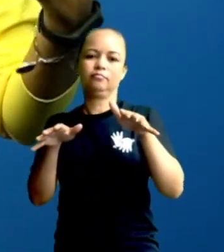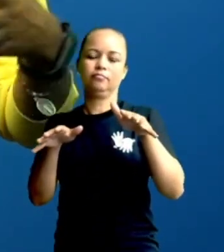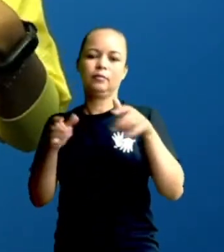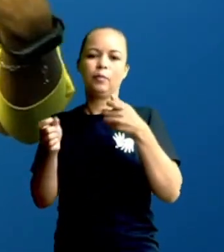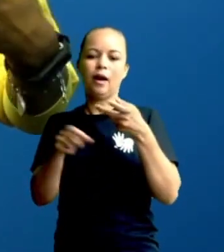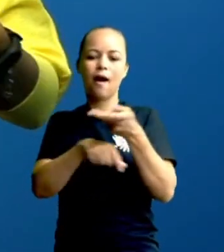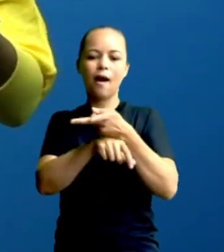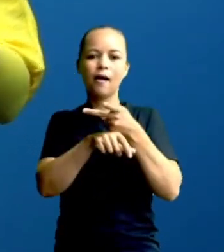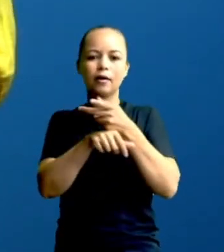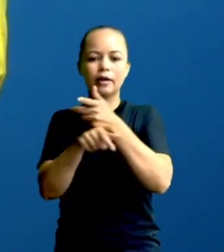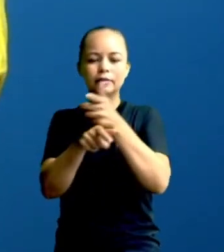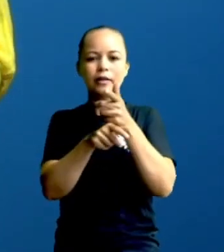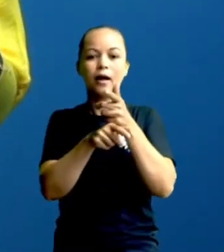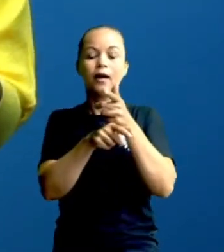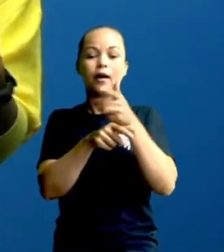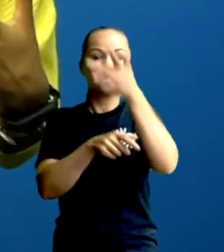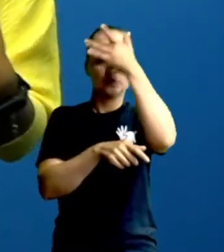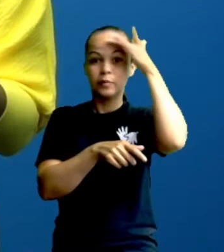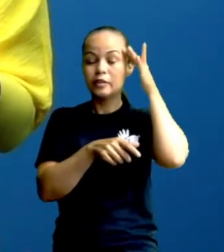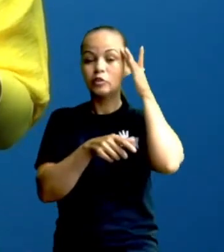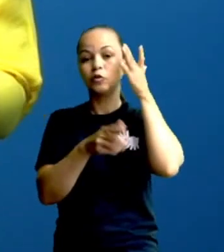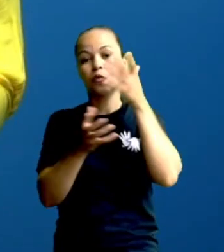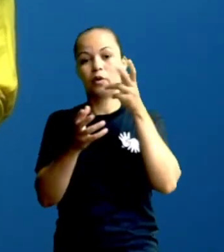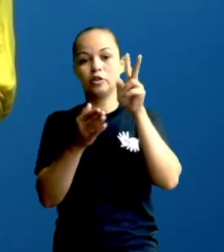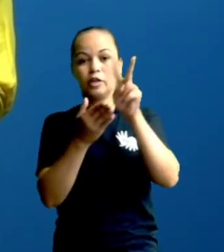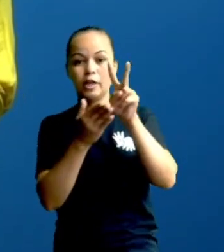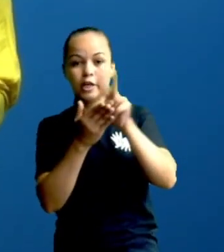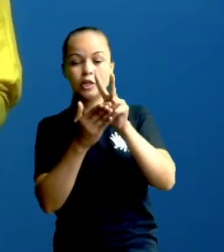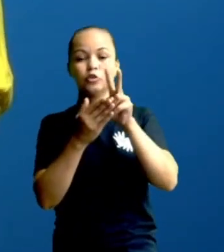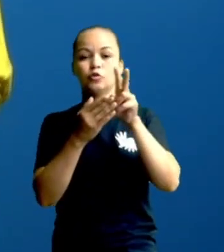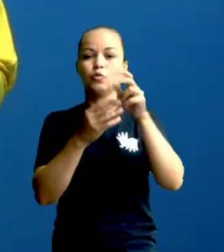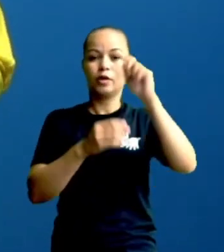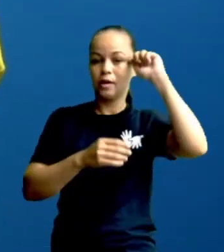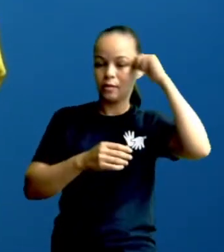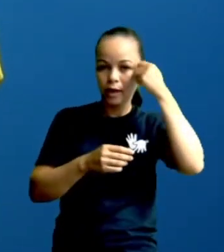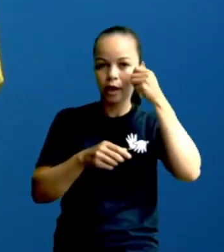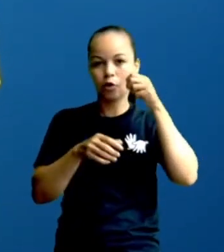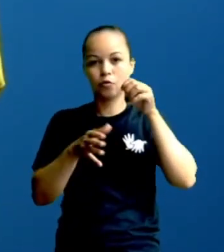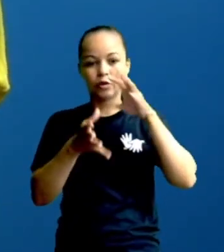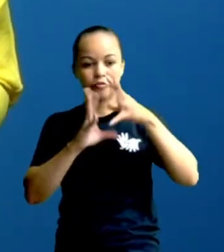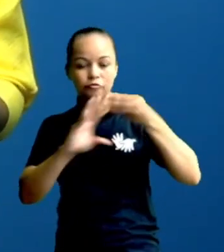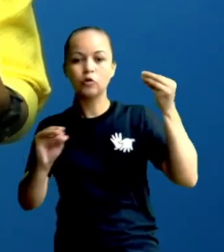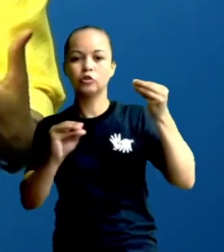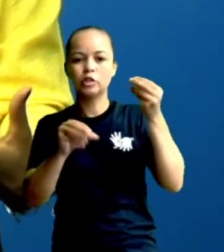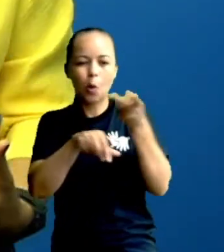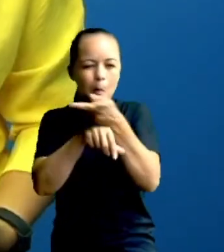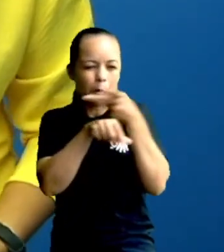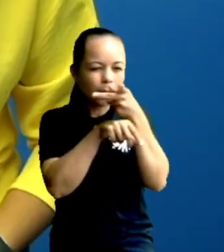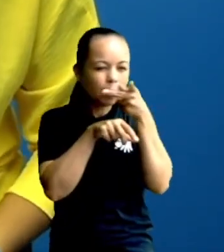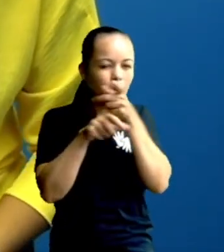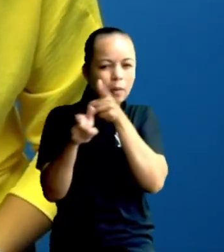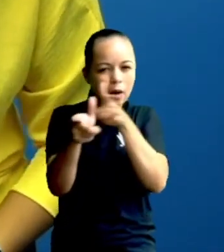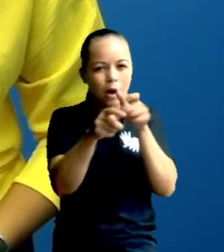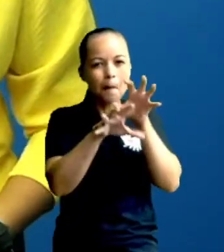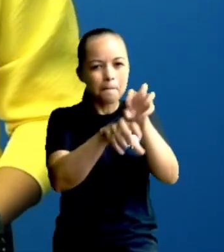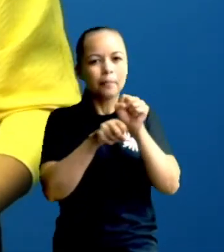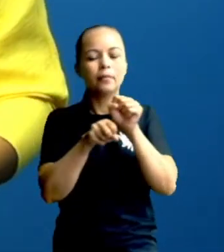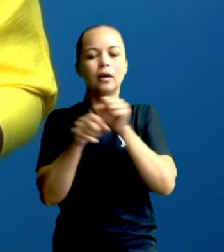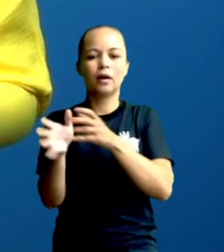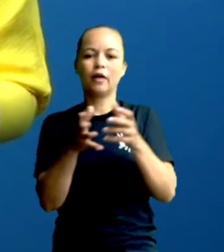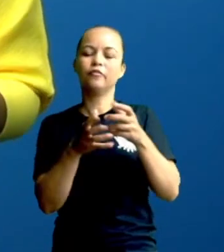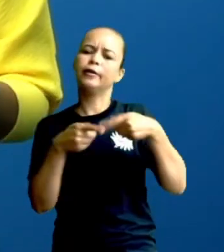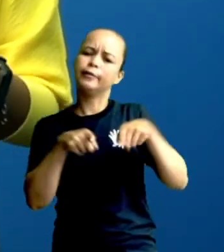Pra caçar negros fugitivos e índios fugitivos também, certo? Mas que principalmente para explorar as nossas terras.